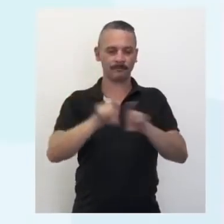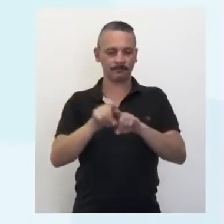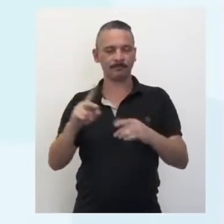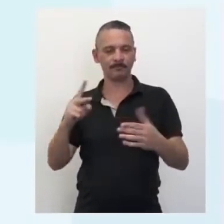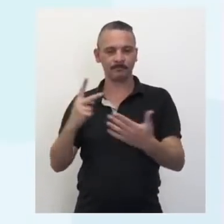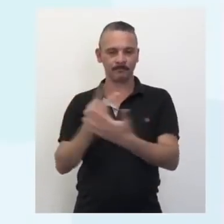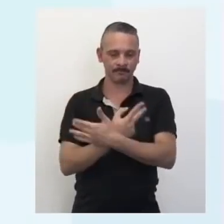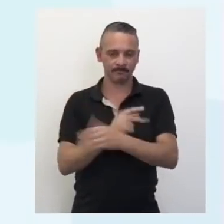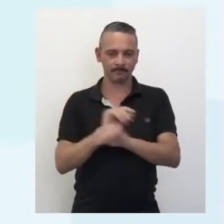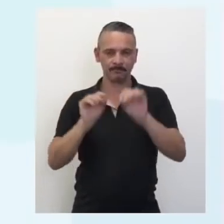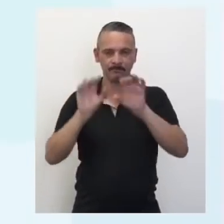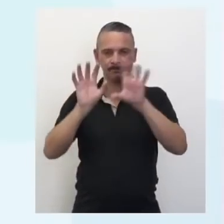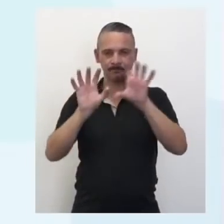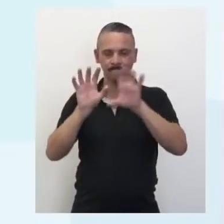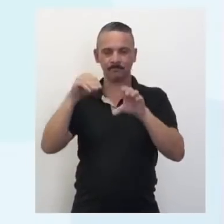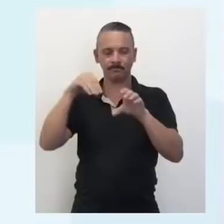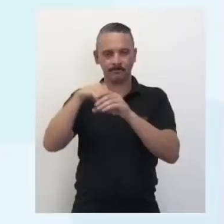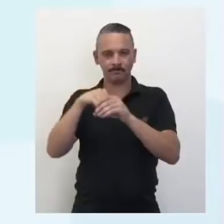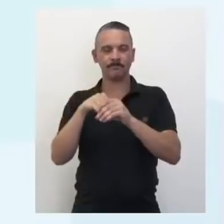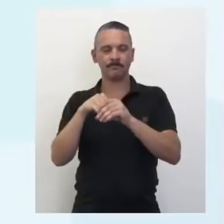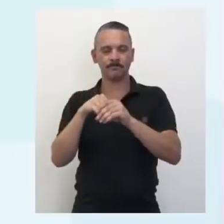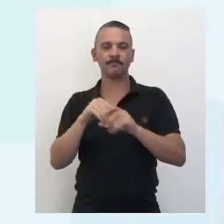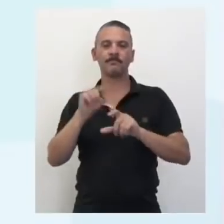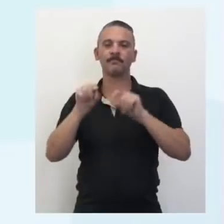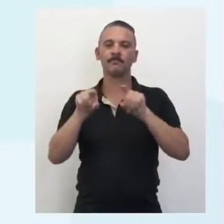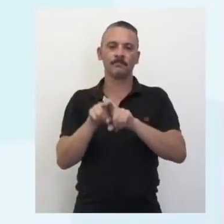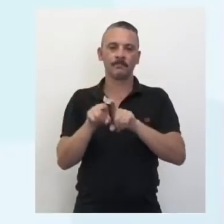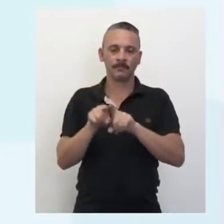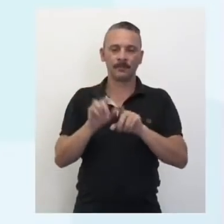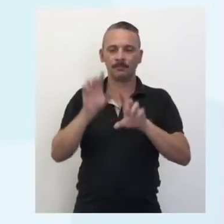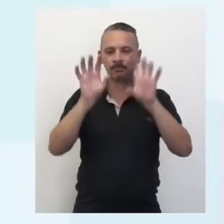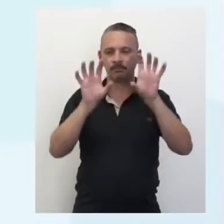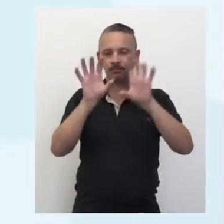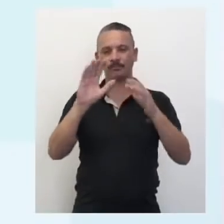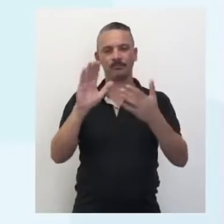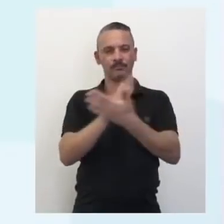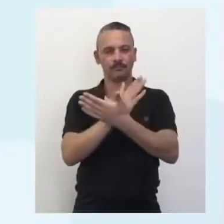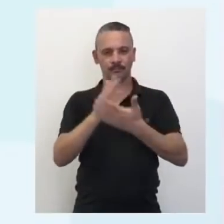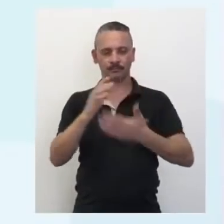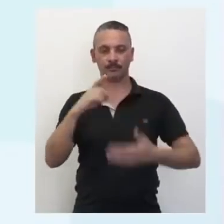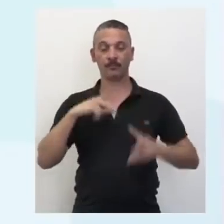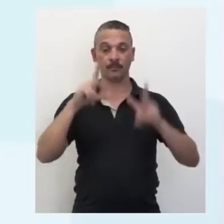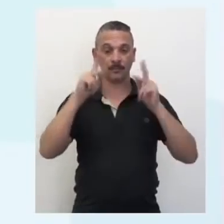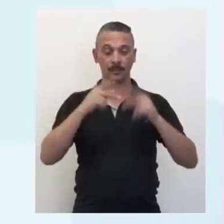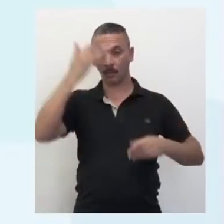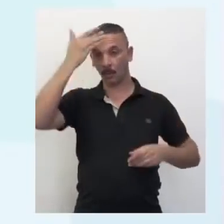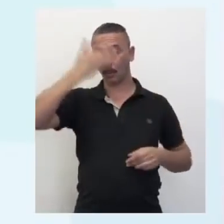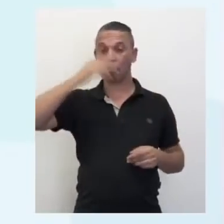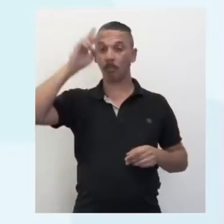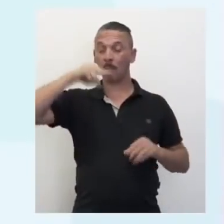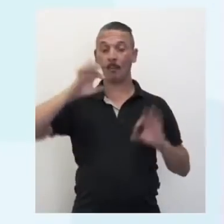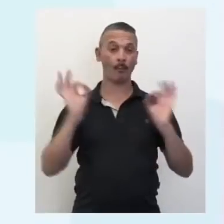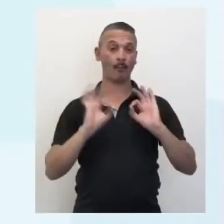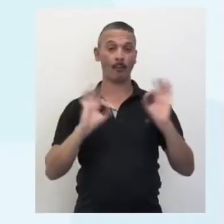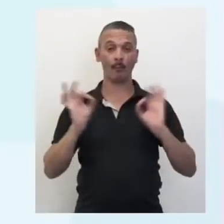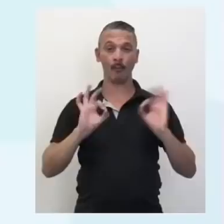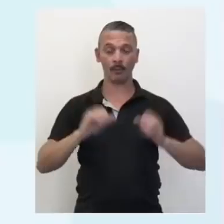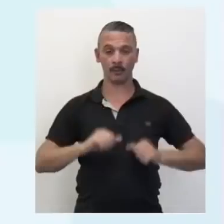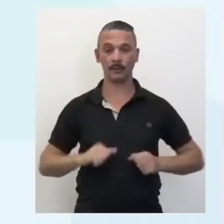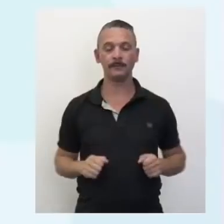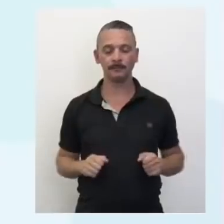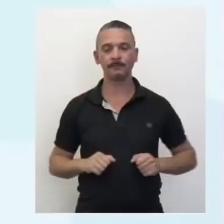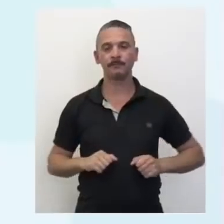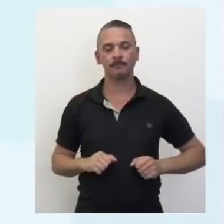dessa imagem lá mais para trás e a imagem fica embaçada, a pessoa não enxerga bem, né? De